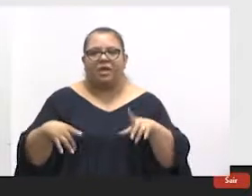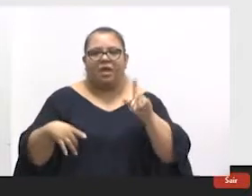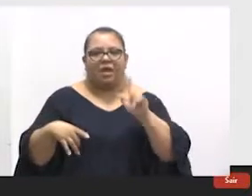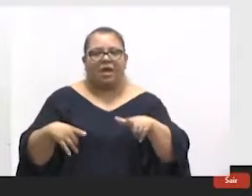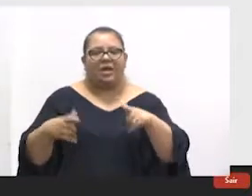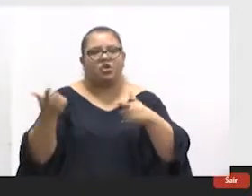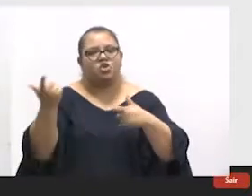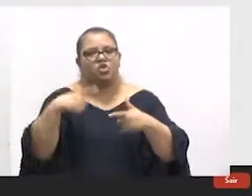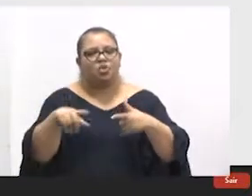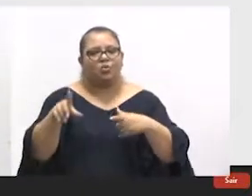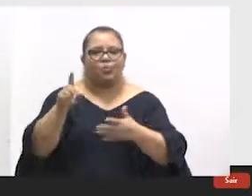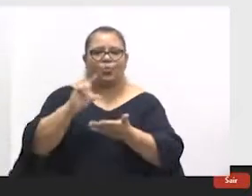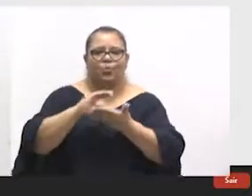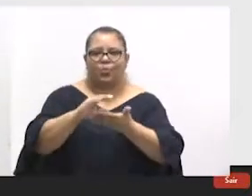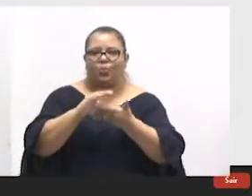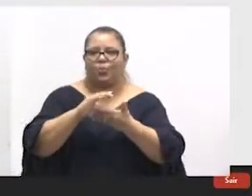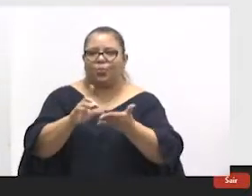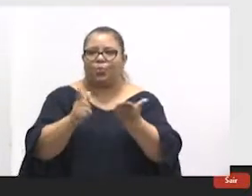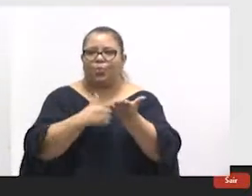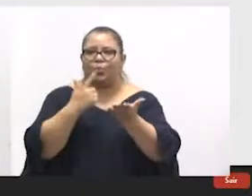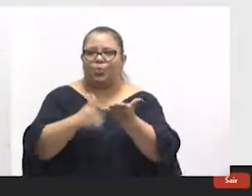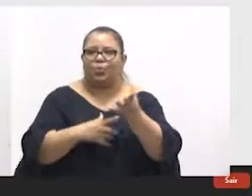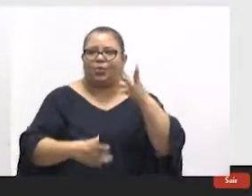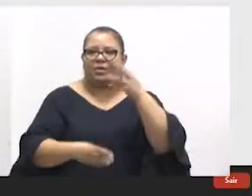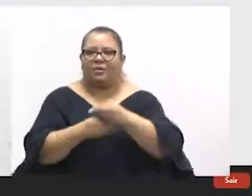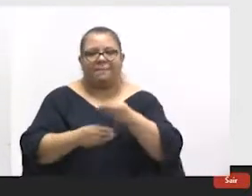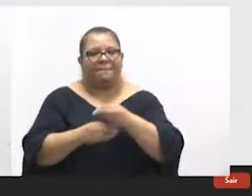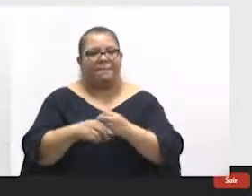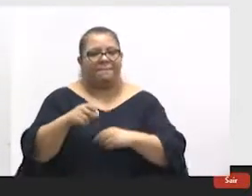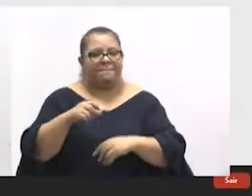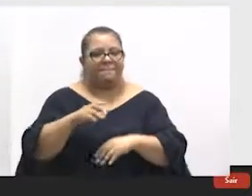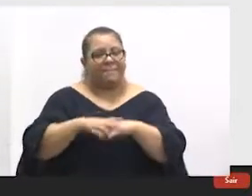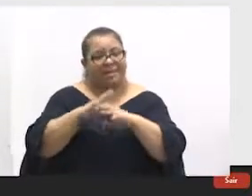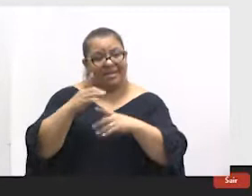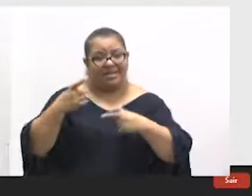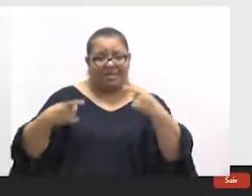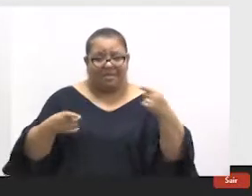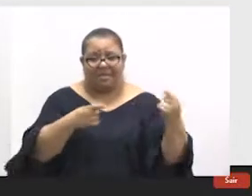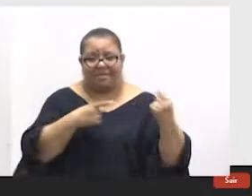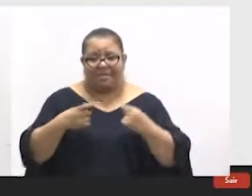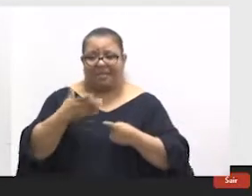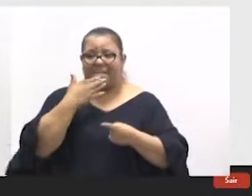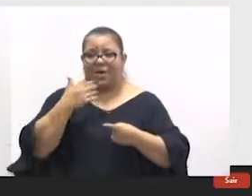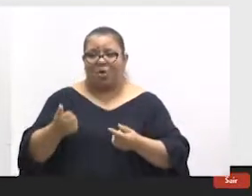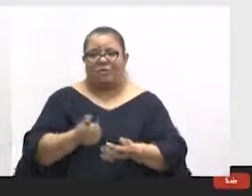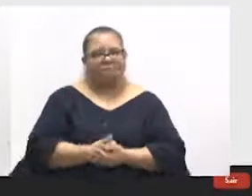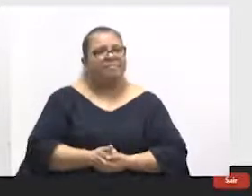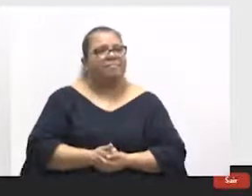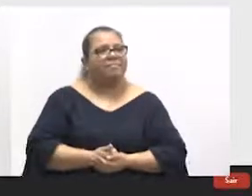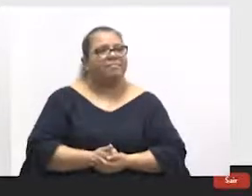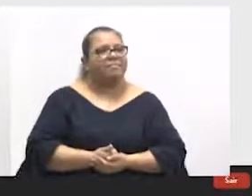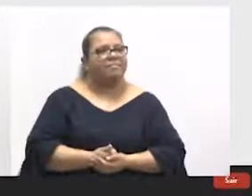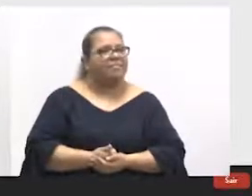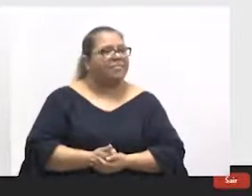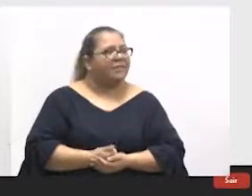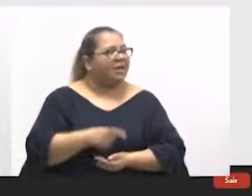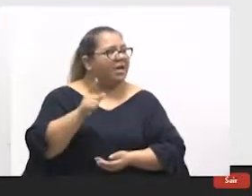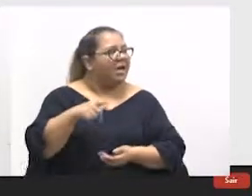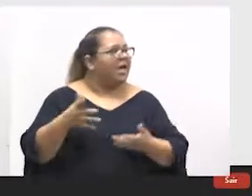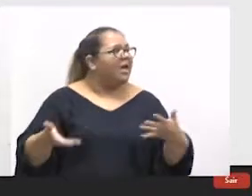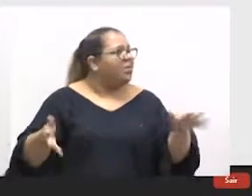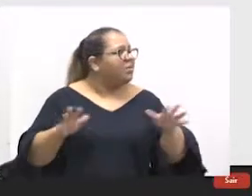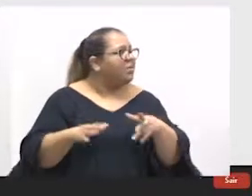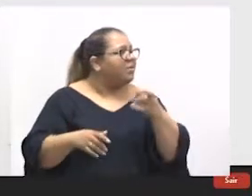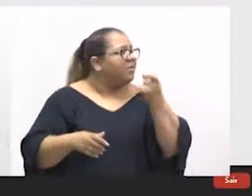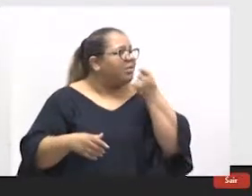revisão, essa complementação, deve ser mais bem debatida. E essa inclusão dos